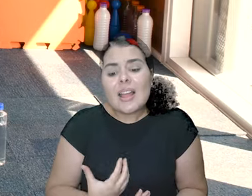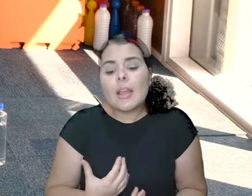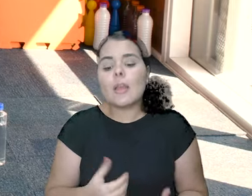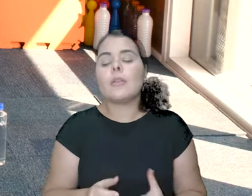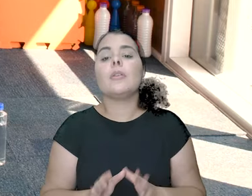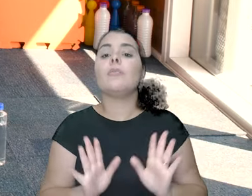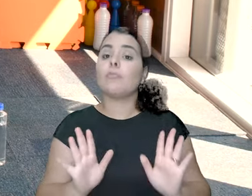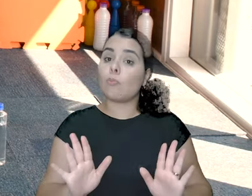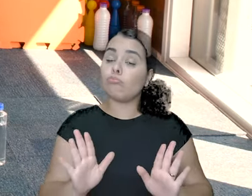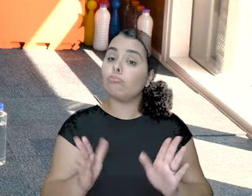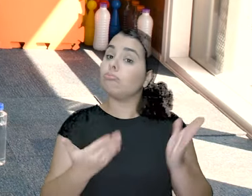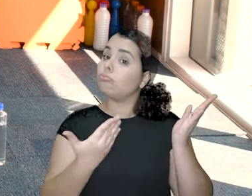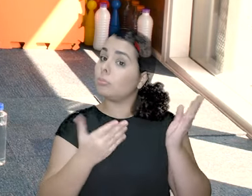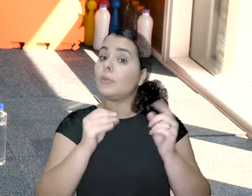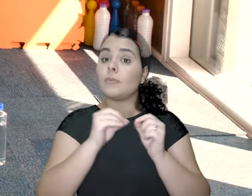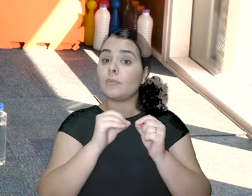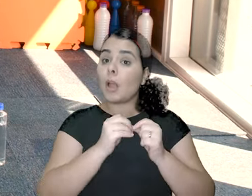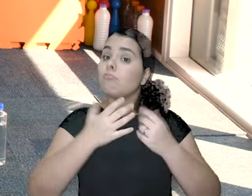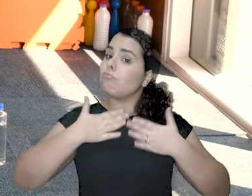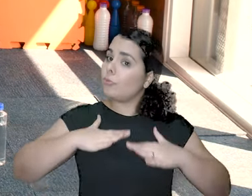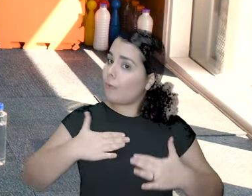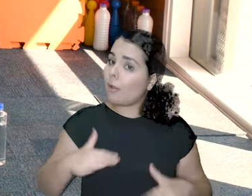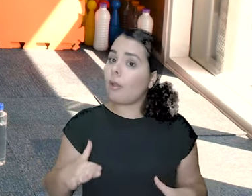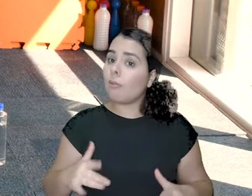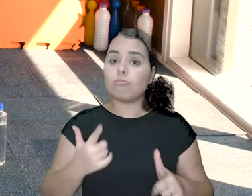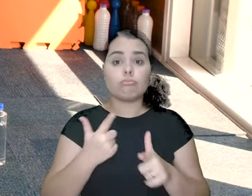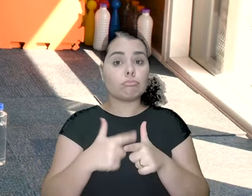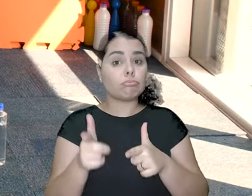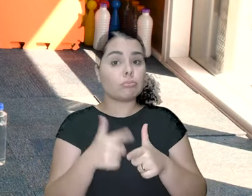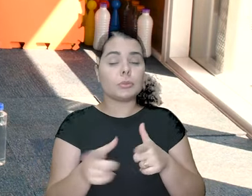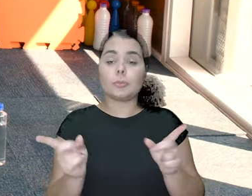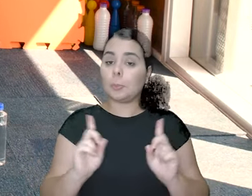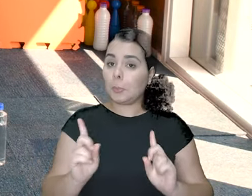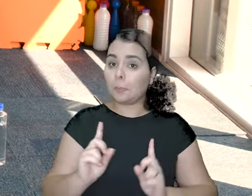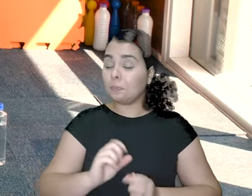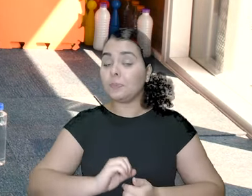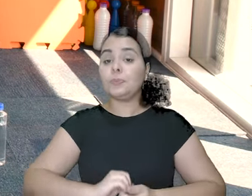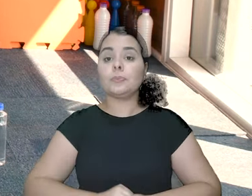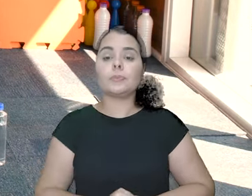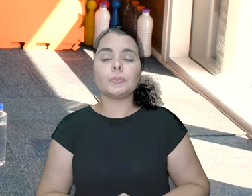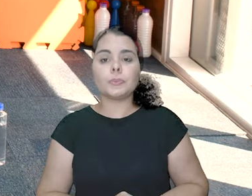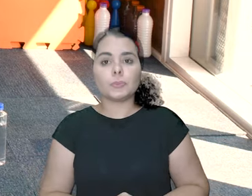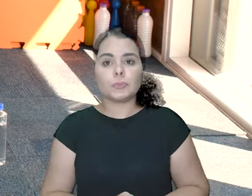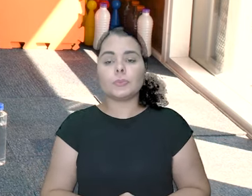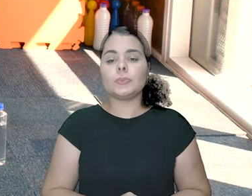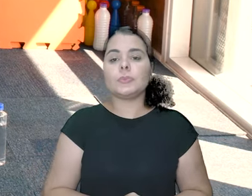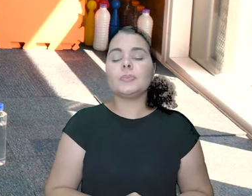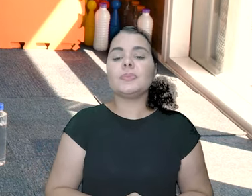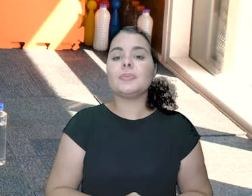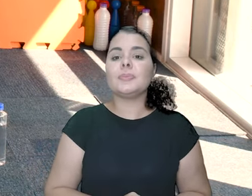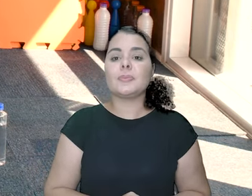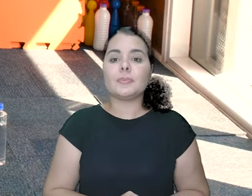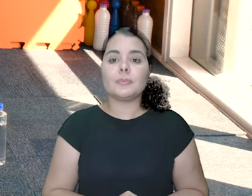Cansei, Kiki. Vem do ladinho. Não tem problema. Não tem problema.